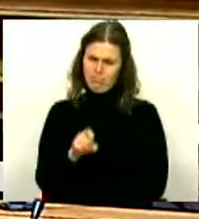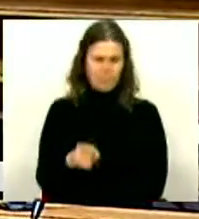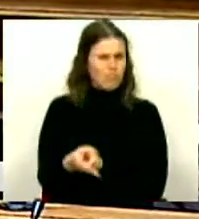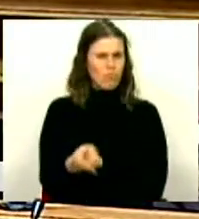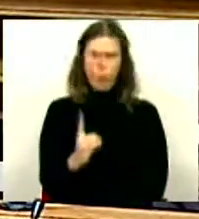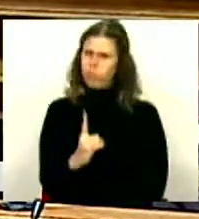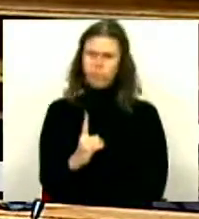Obrigado. Obrigado. Obrigado. Obrigado.